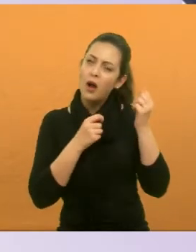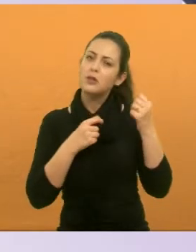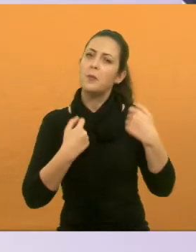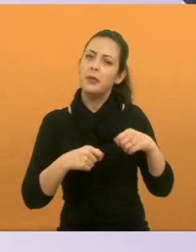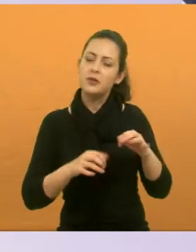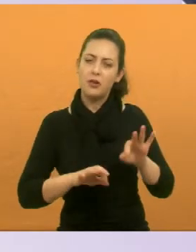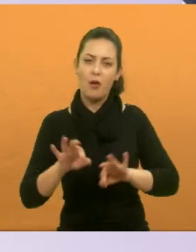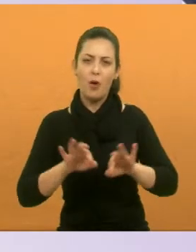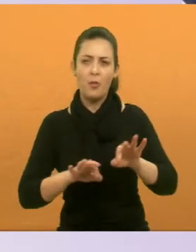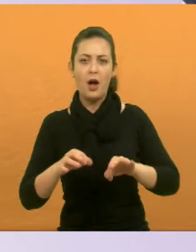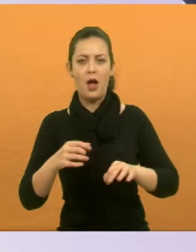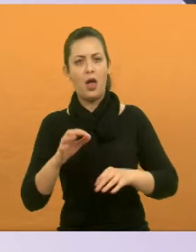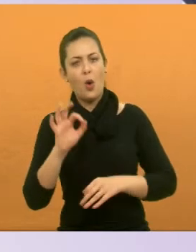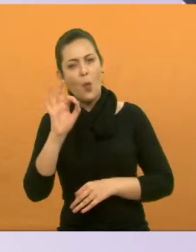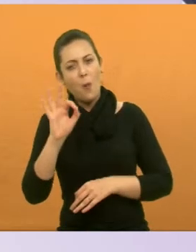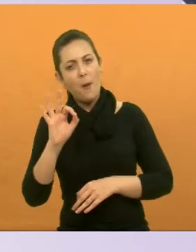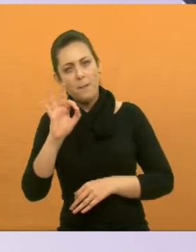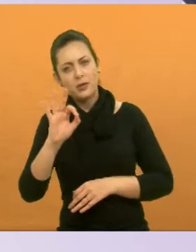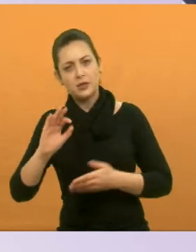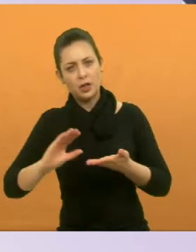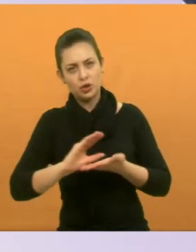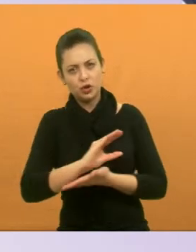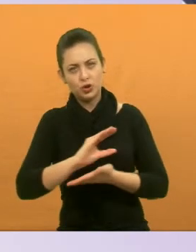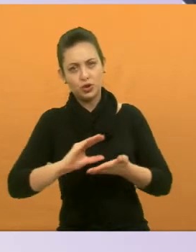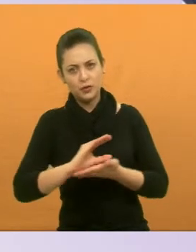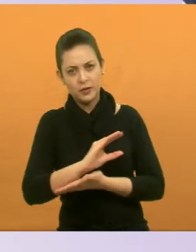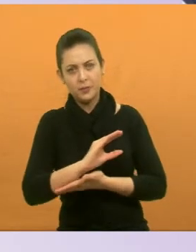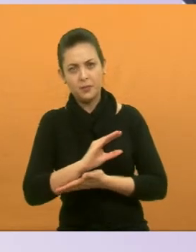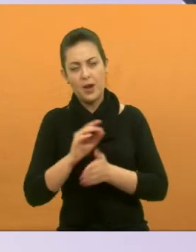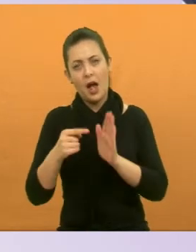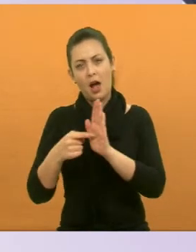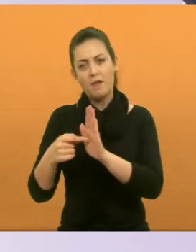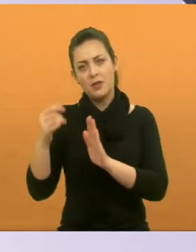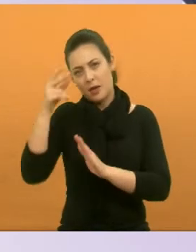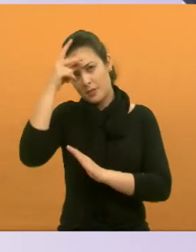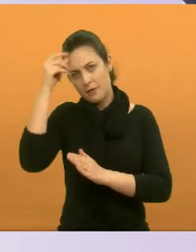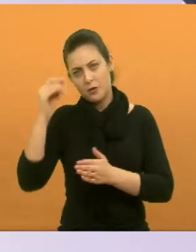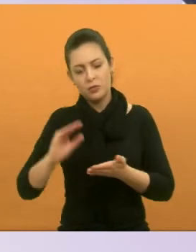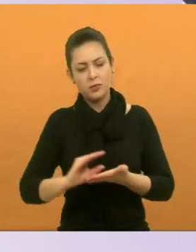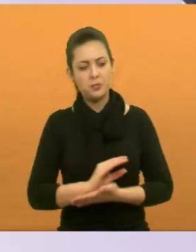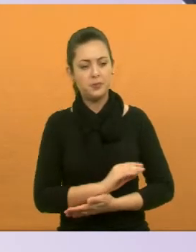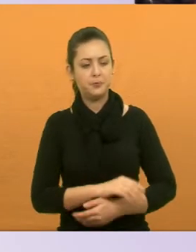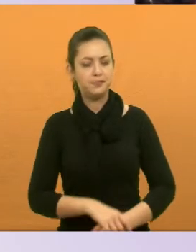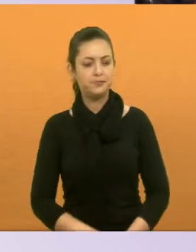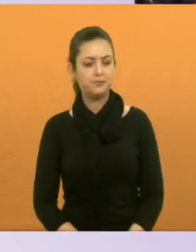dando uma porcentagem da emenda impositiva para se fazer essa reforma. Próximo.